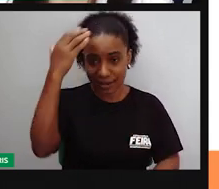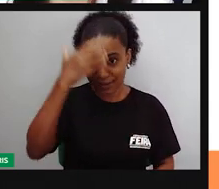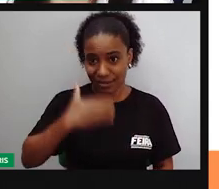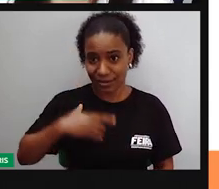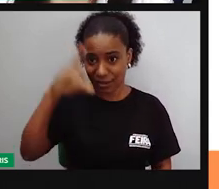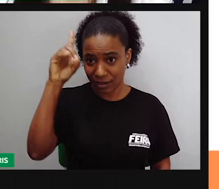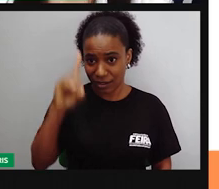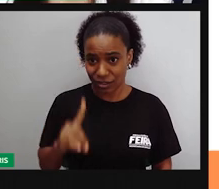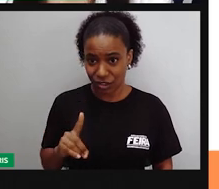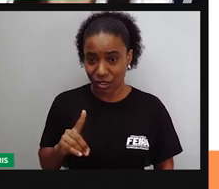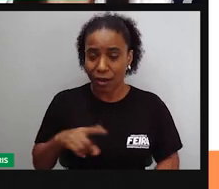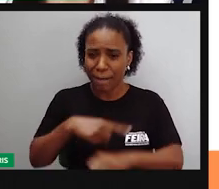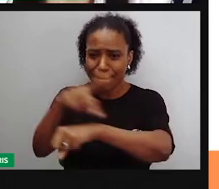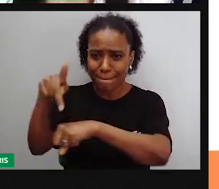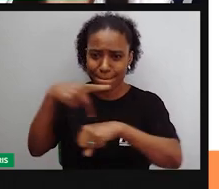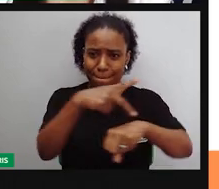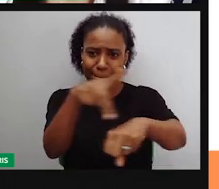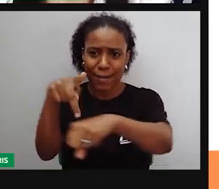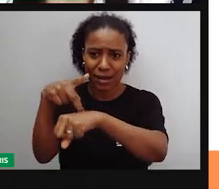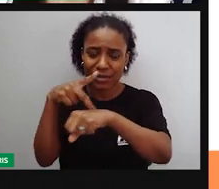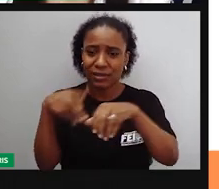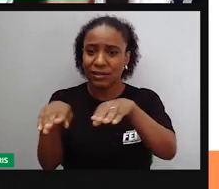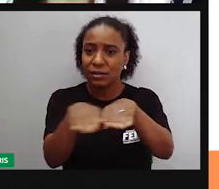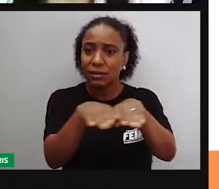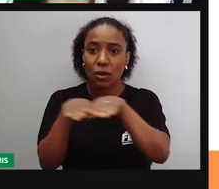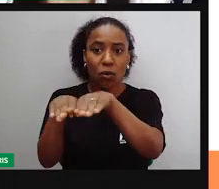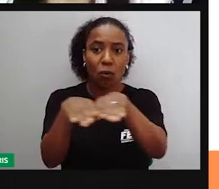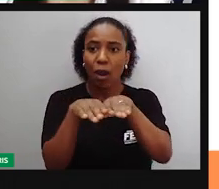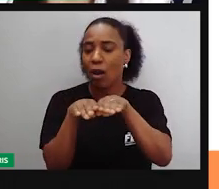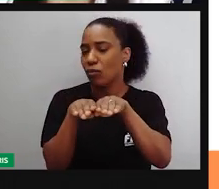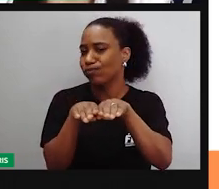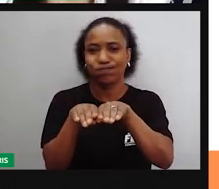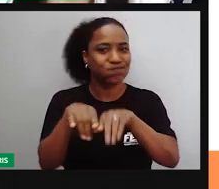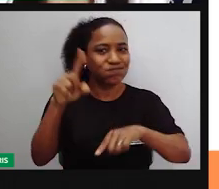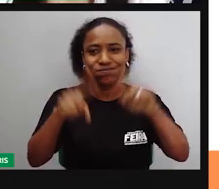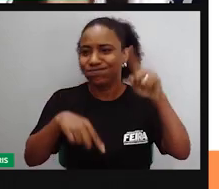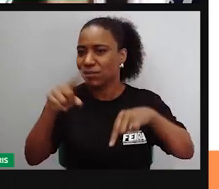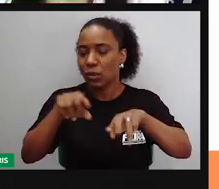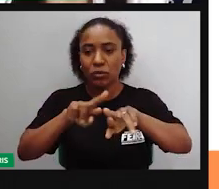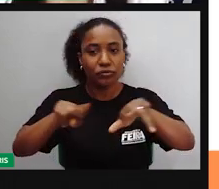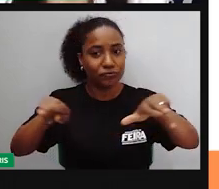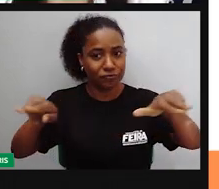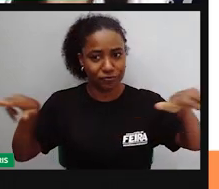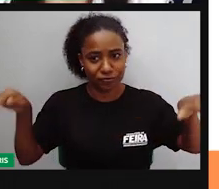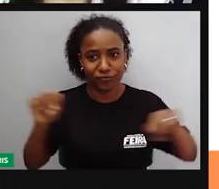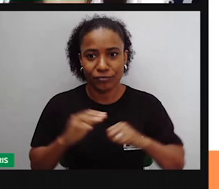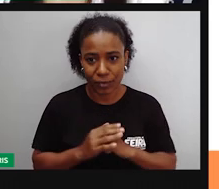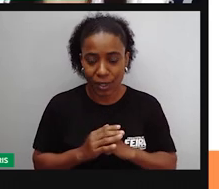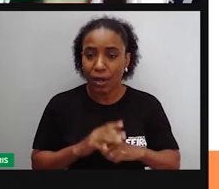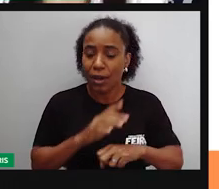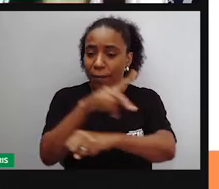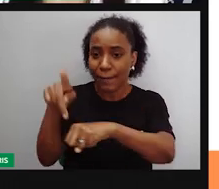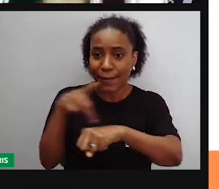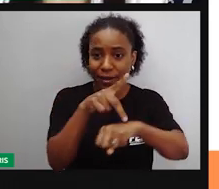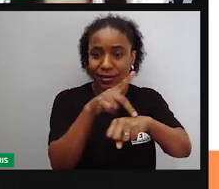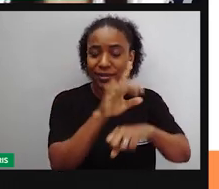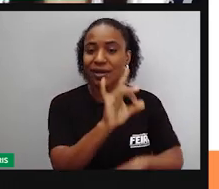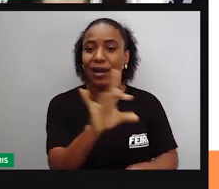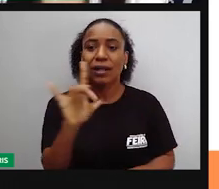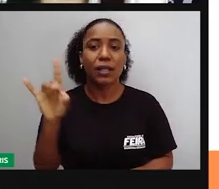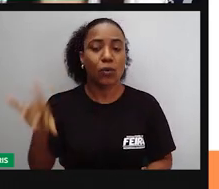todos os países, pois cada país define quais são os direitos e deveres que seus cidadãos devem